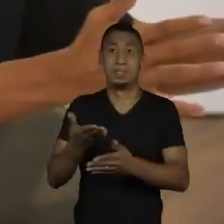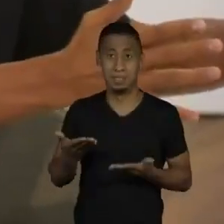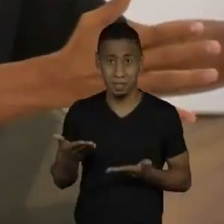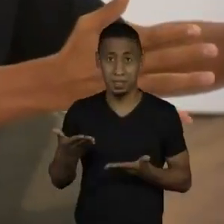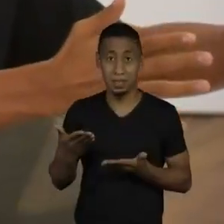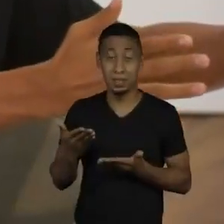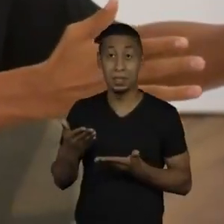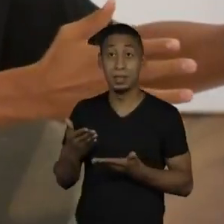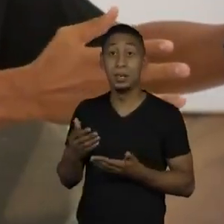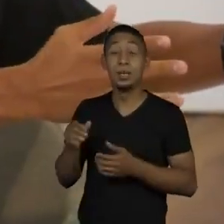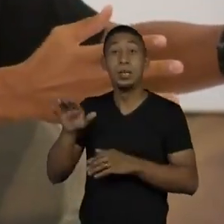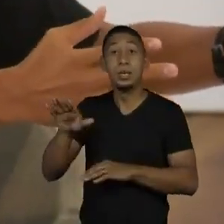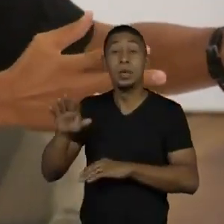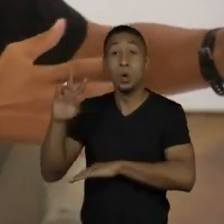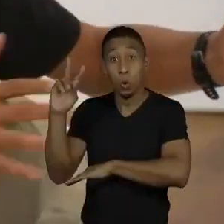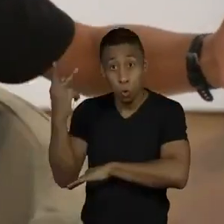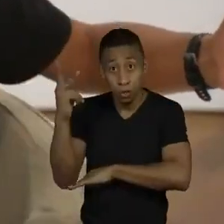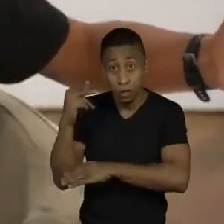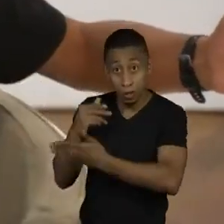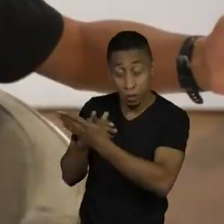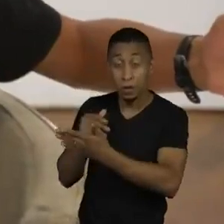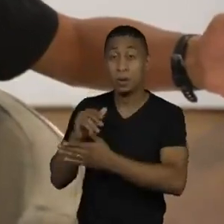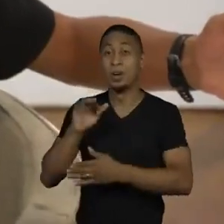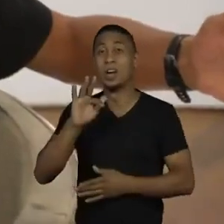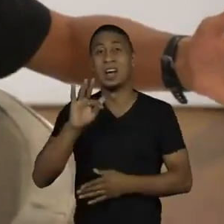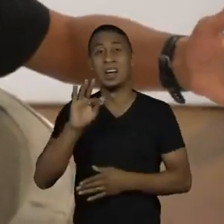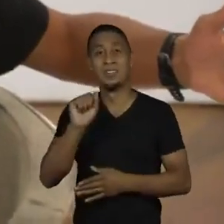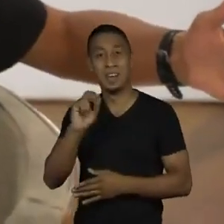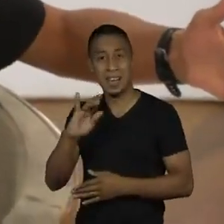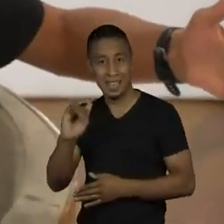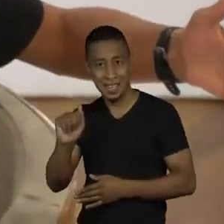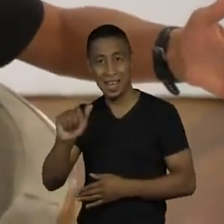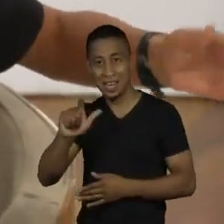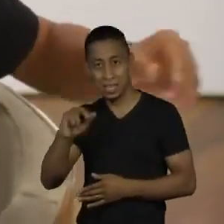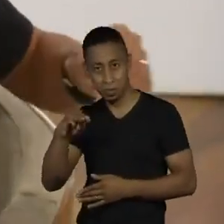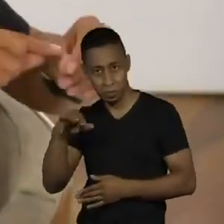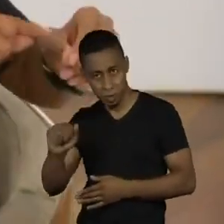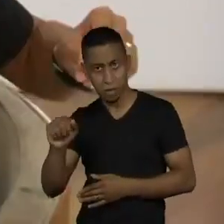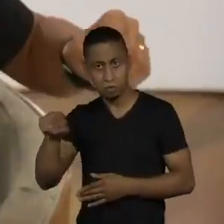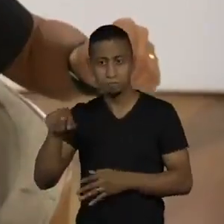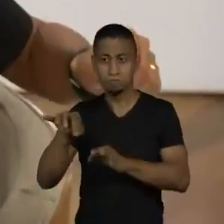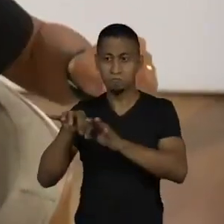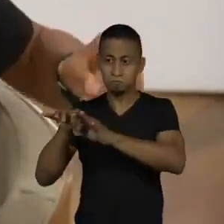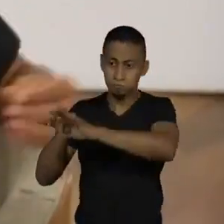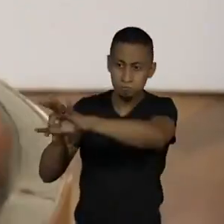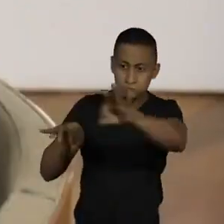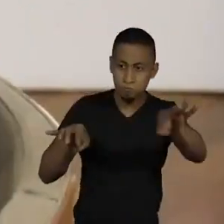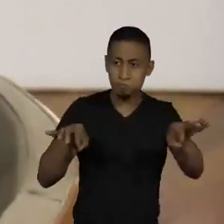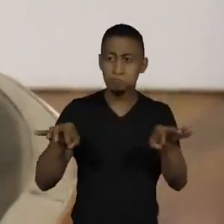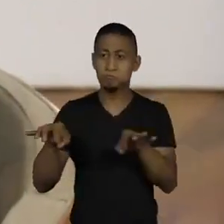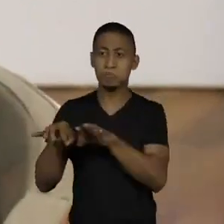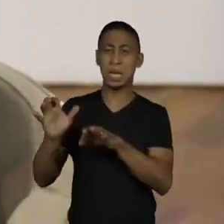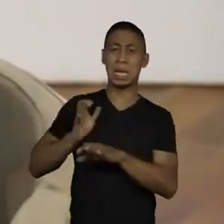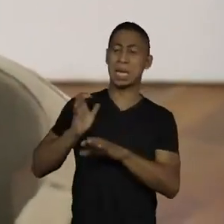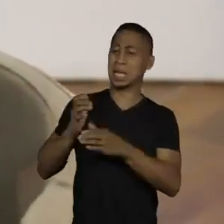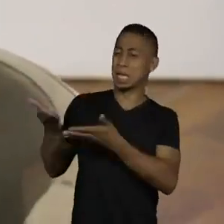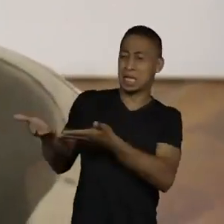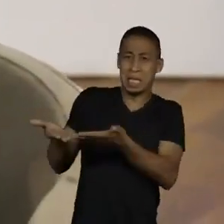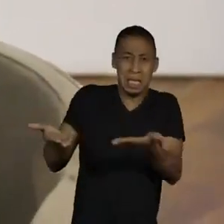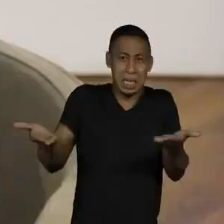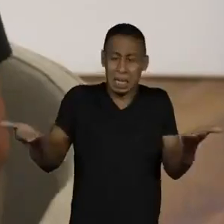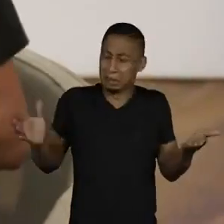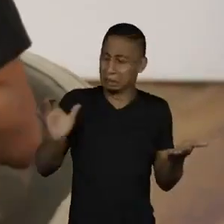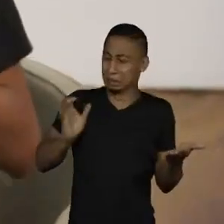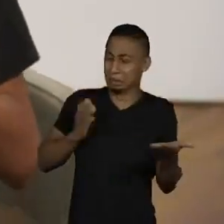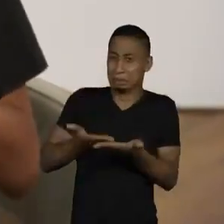geograficamente, são algo em torno de 50 quilômetros, mas a distância social são nove gerações.